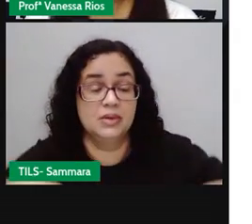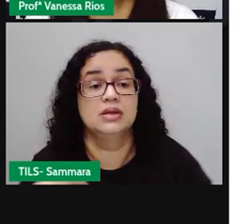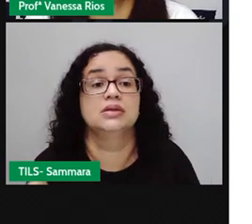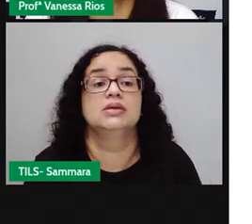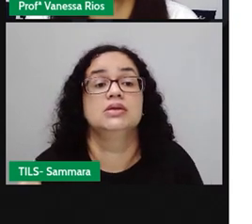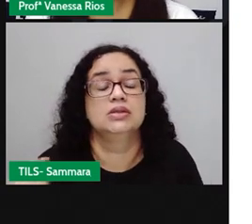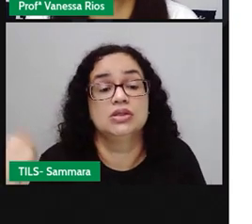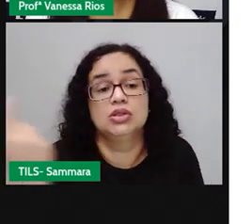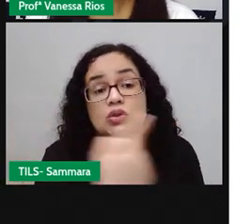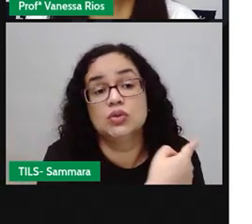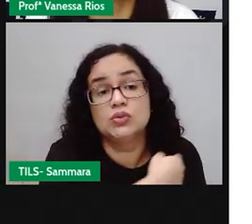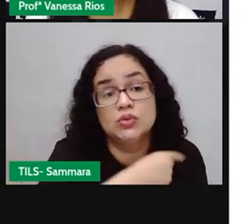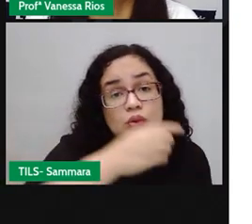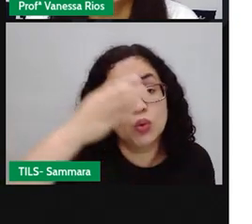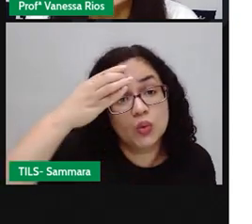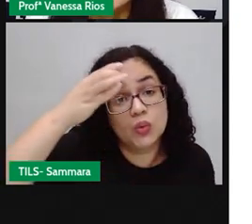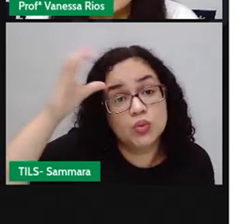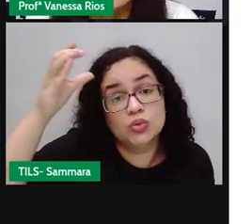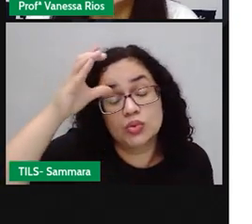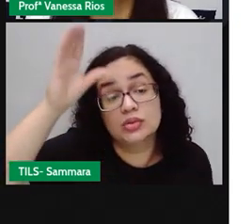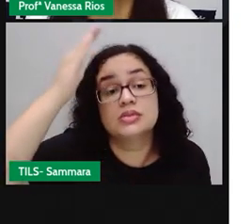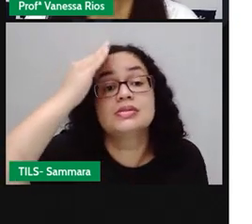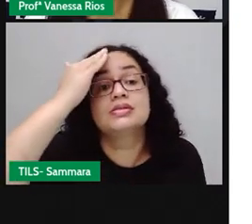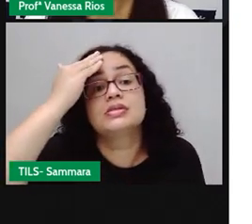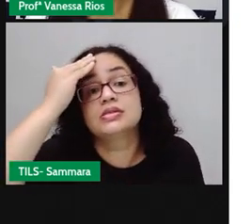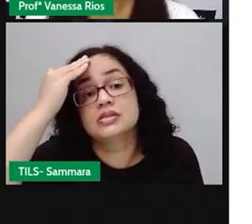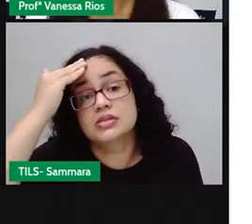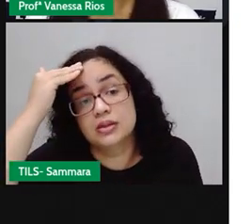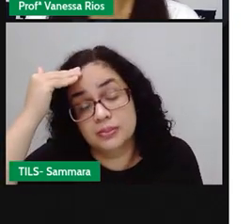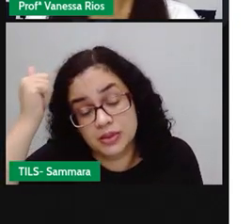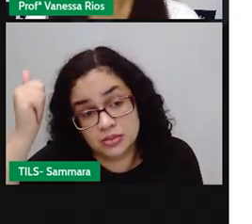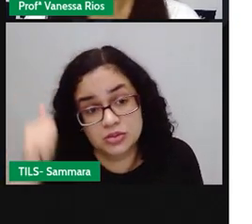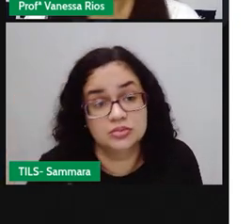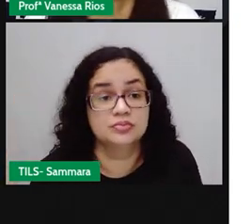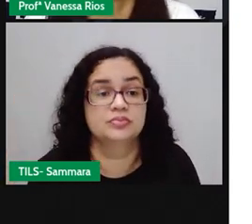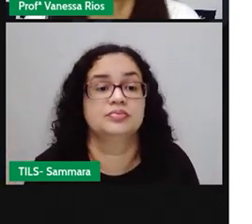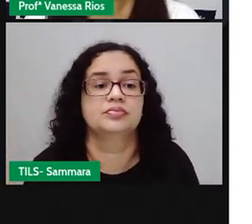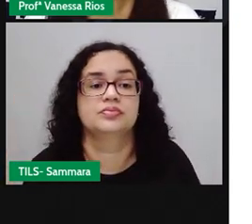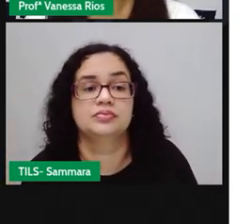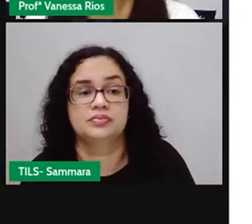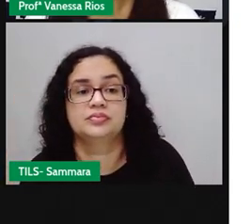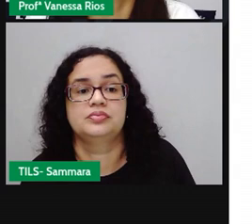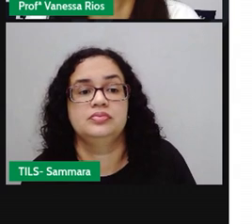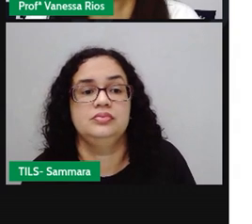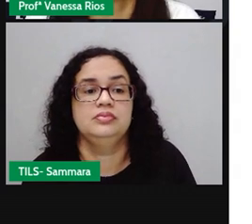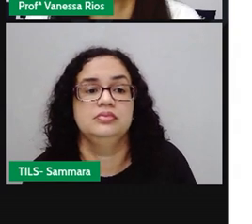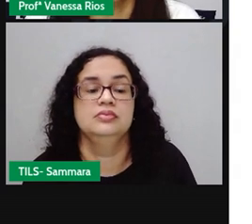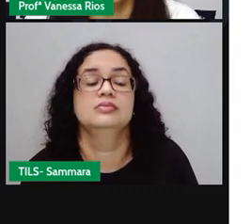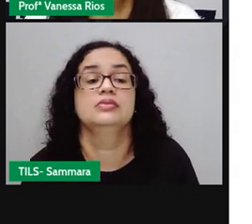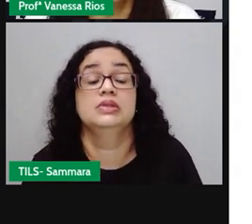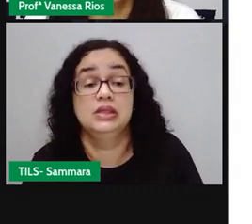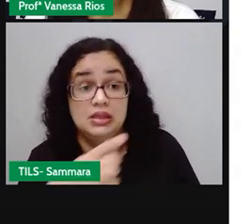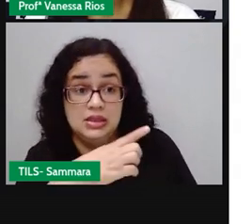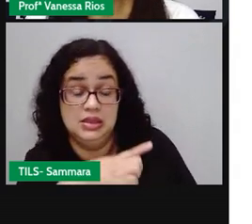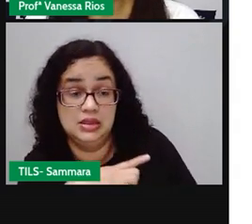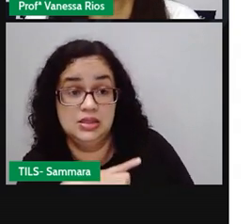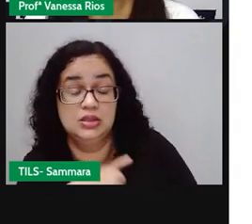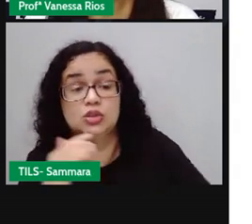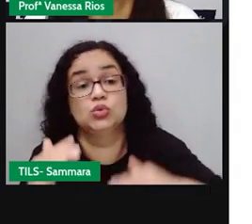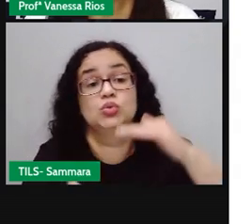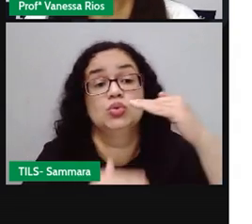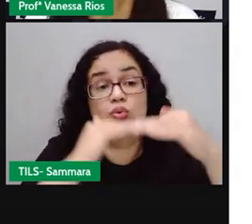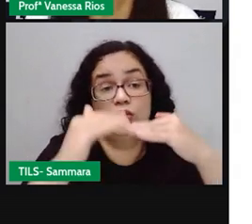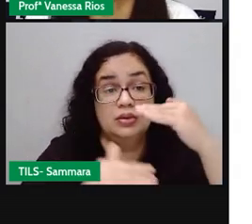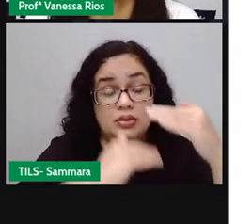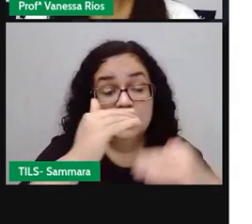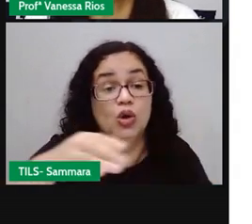cultura, né? Nós precisamos saber quem somos. Nós precisamos nos colocar no processo de